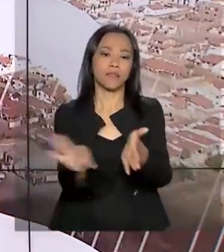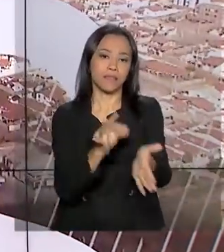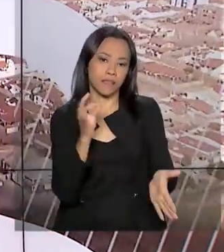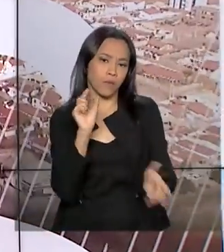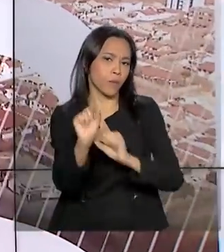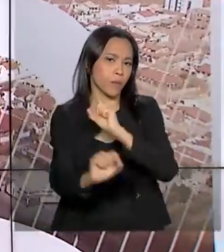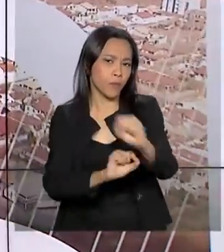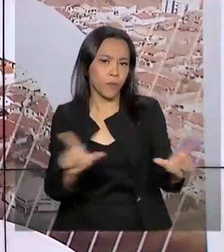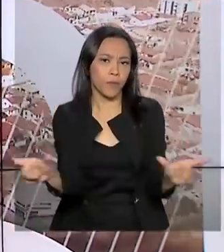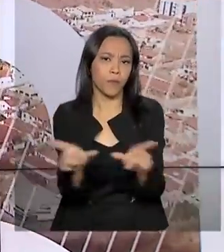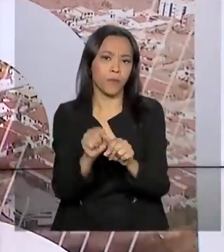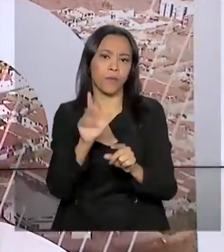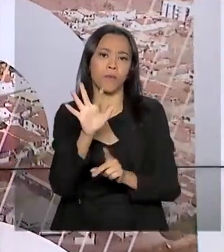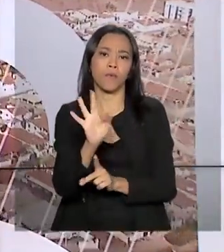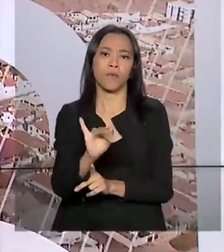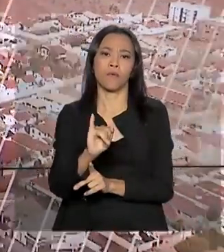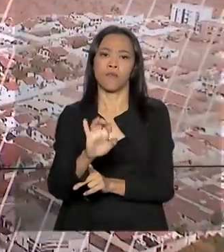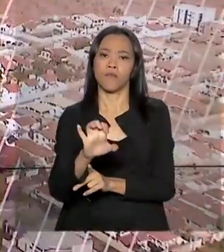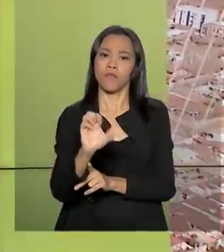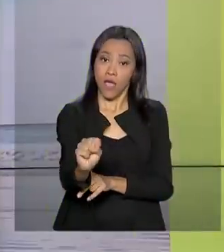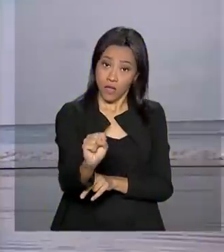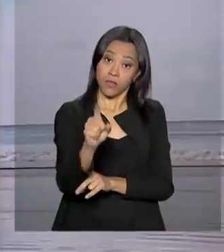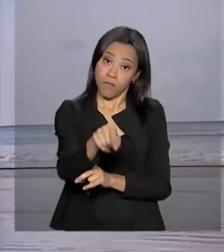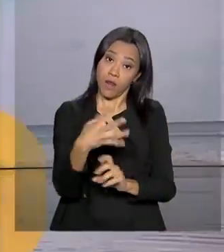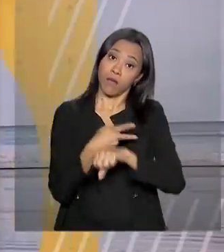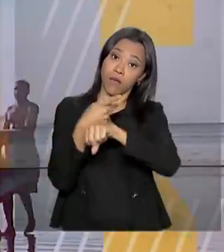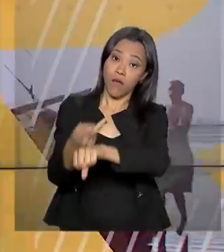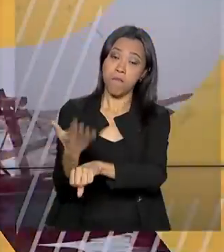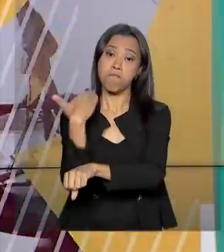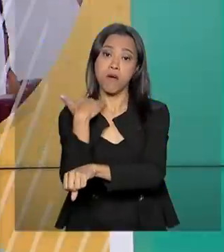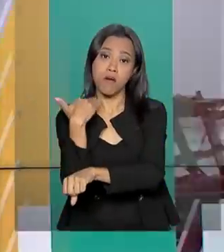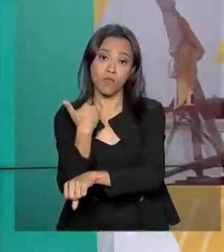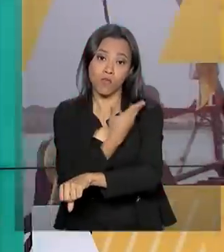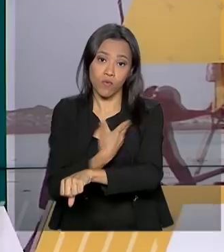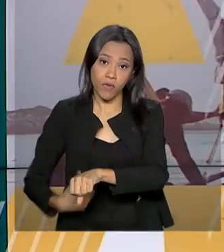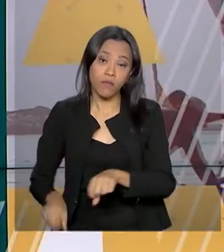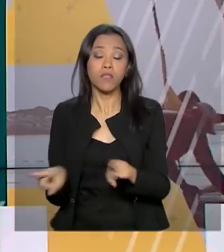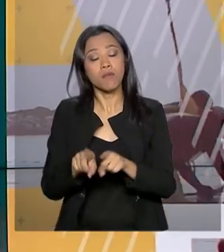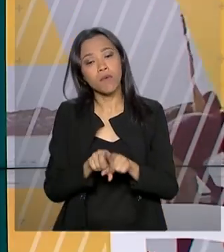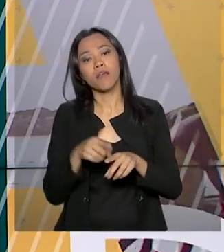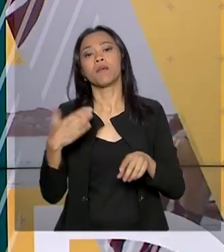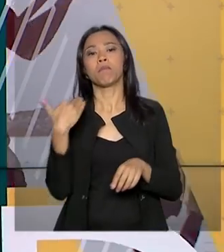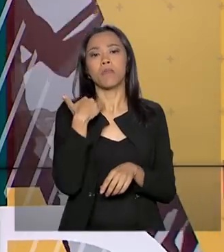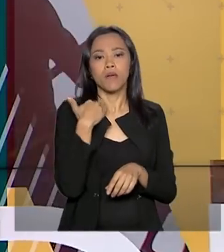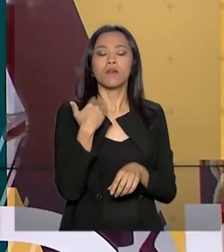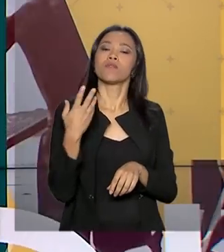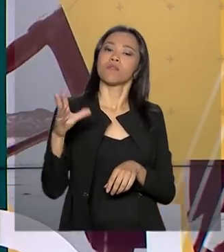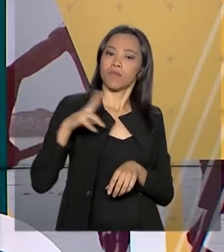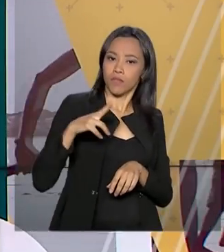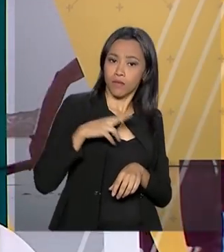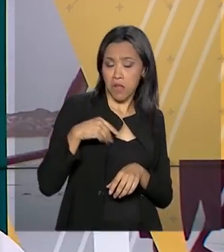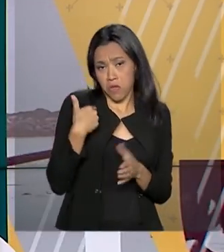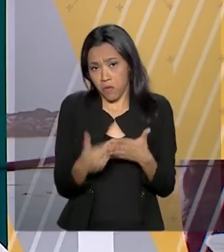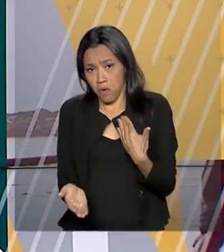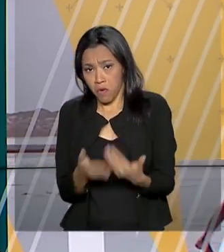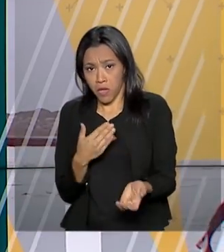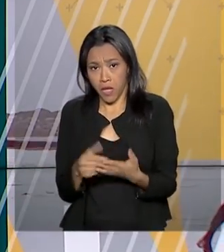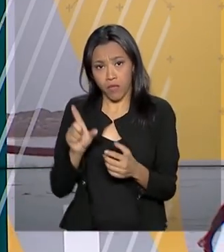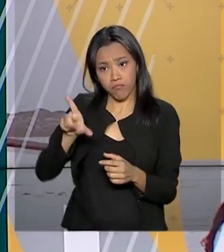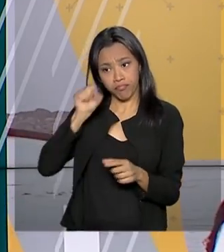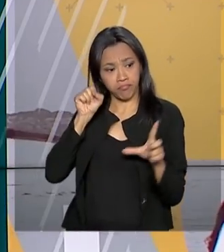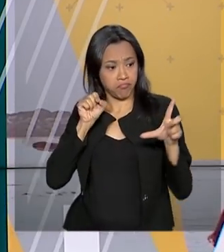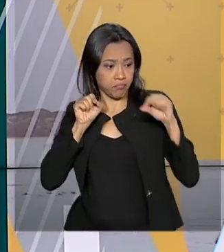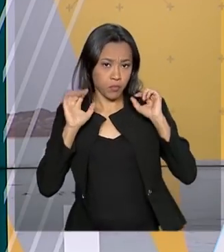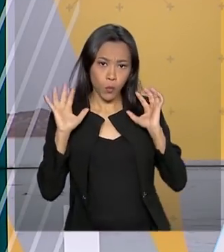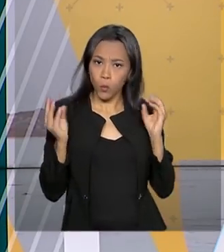seletivo do FIES para financiamento em bancos públicos e do PFIES para bancos privados. E para concorrer em qualquer das modalidades,